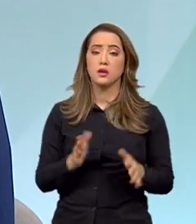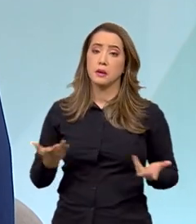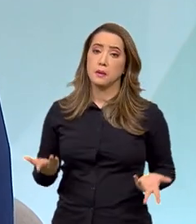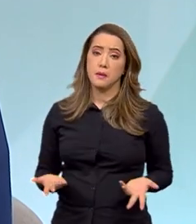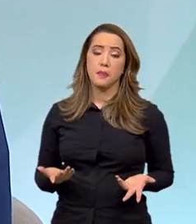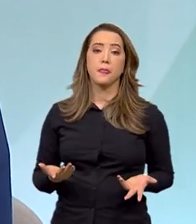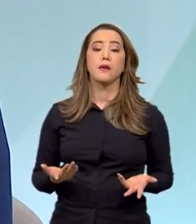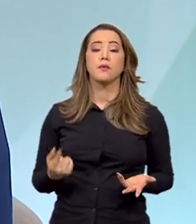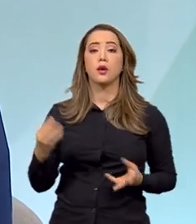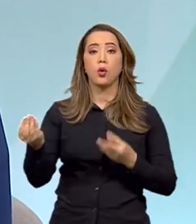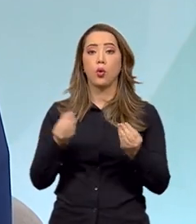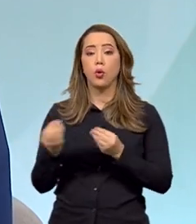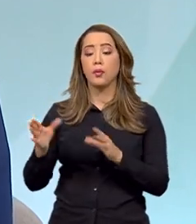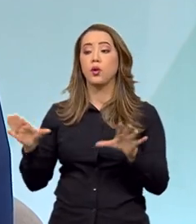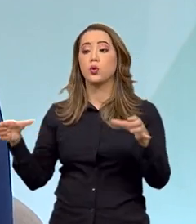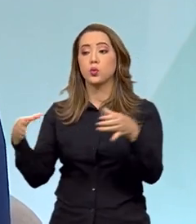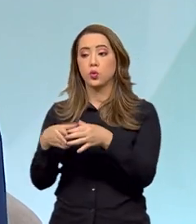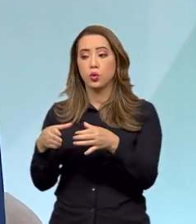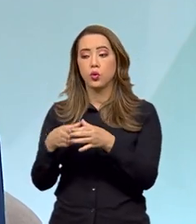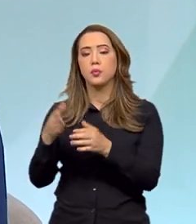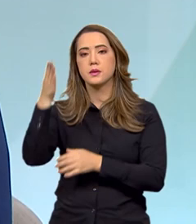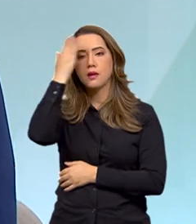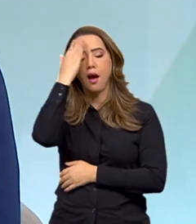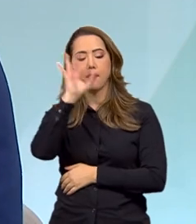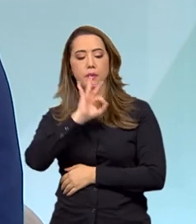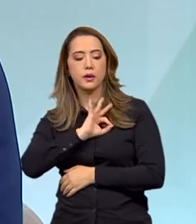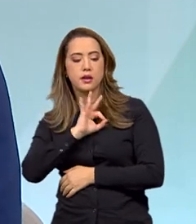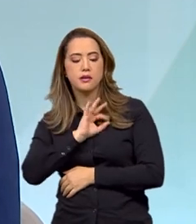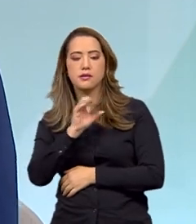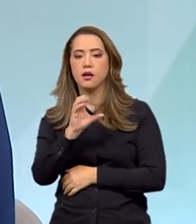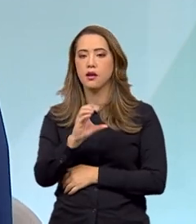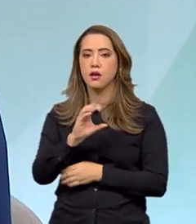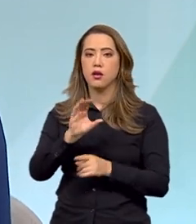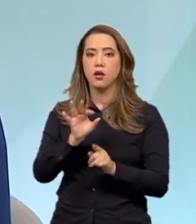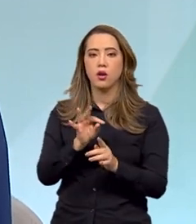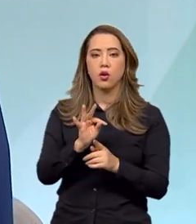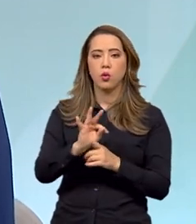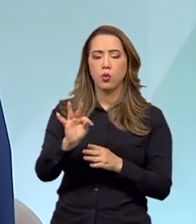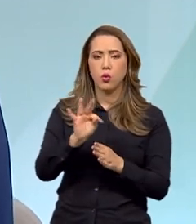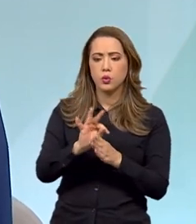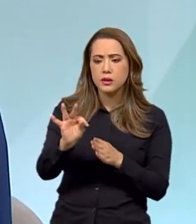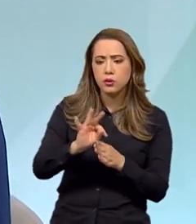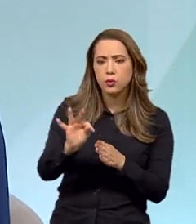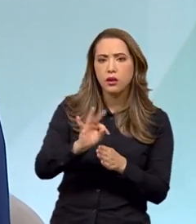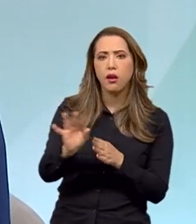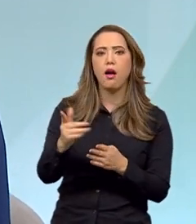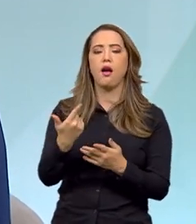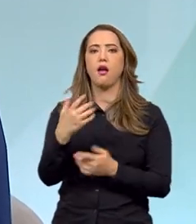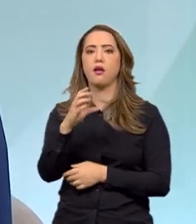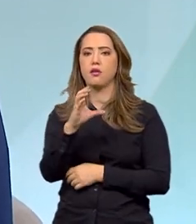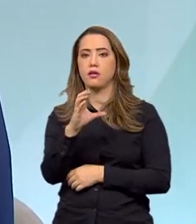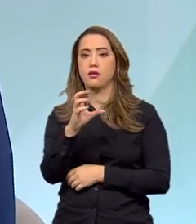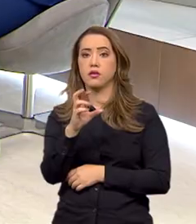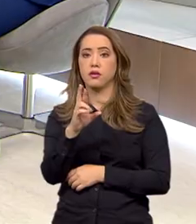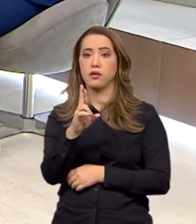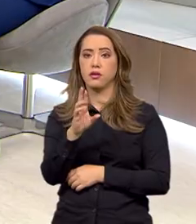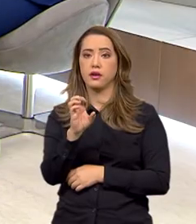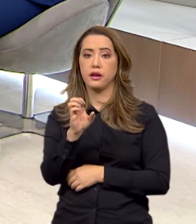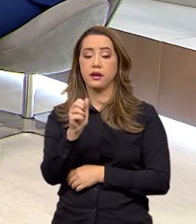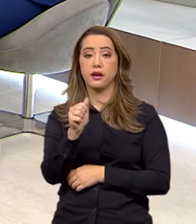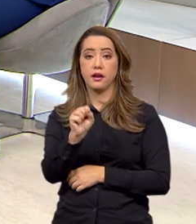Ela orienta os atores, polícia, conselho tutelar, creias, os equipamentos de assistência social